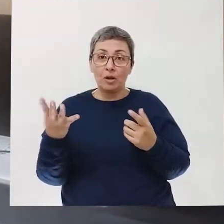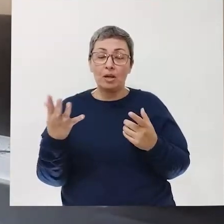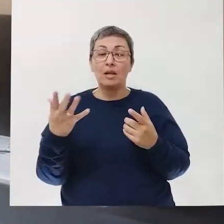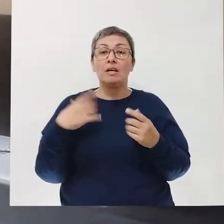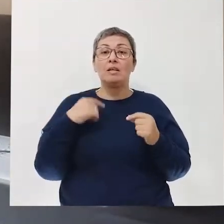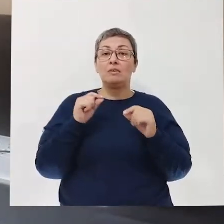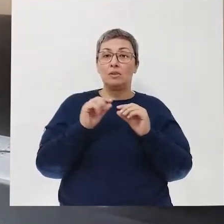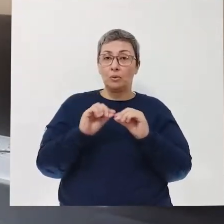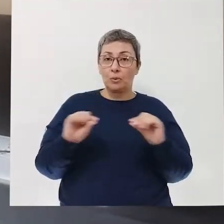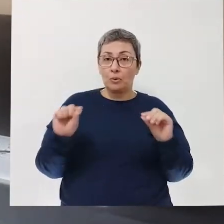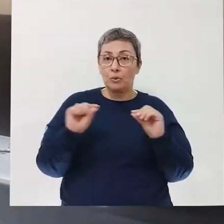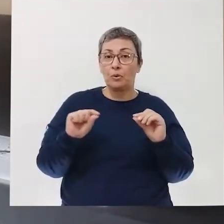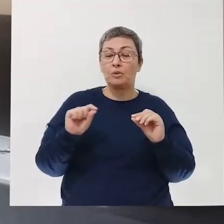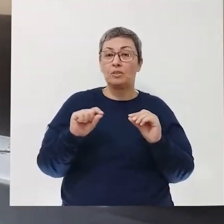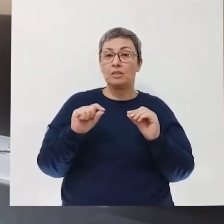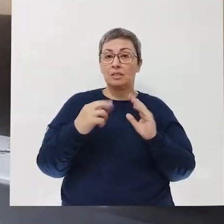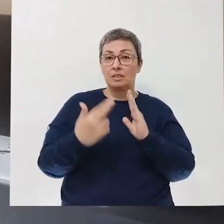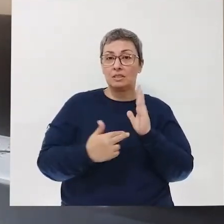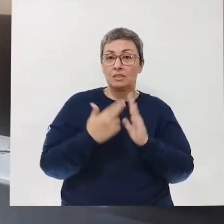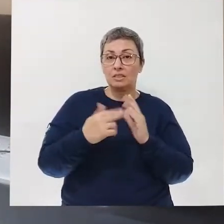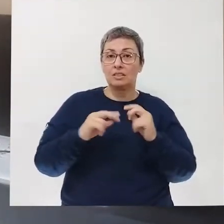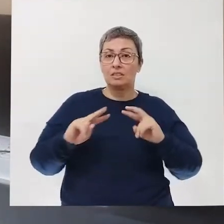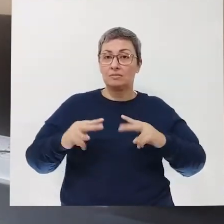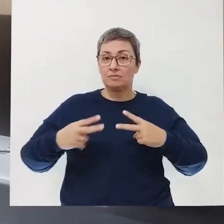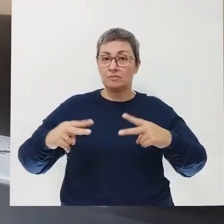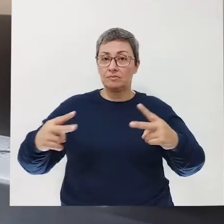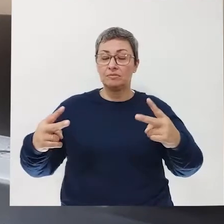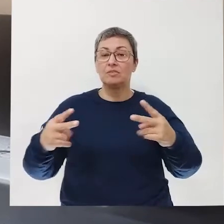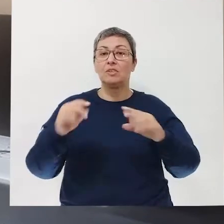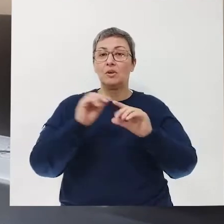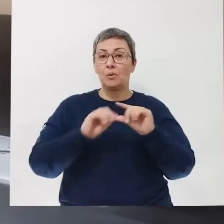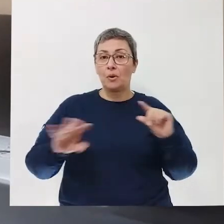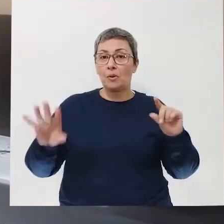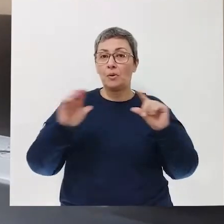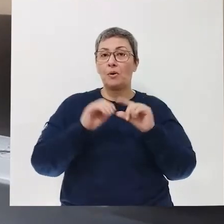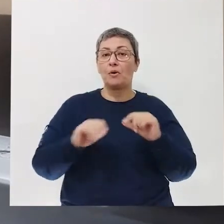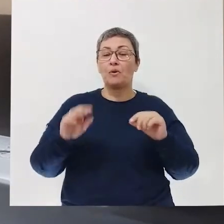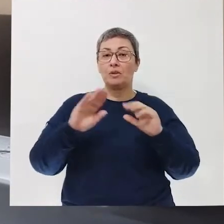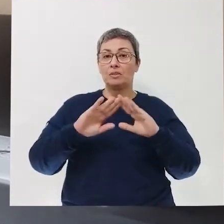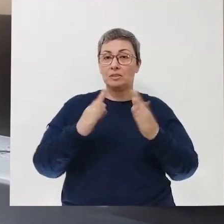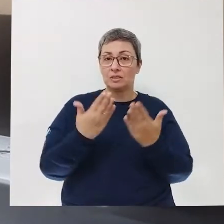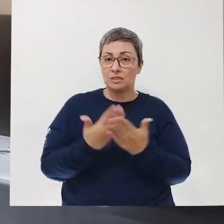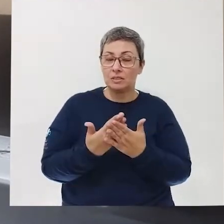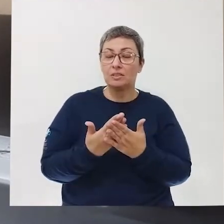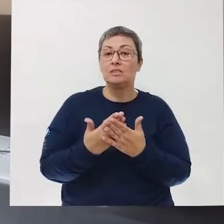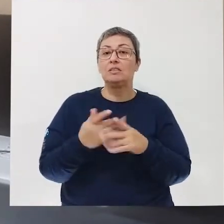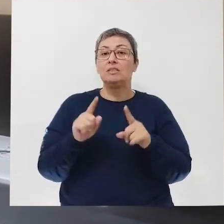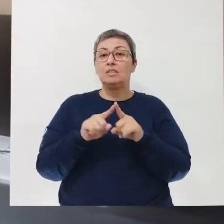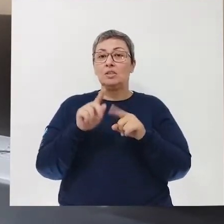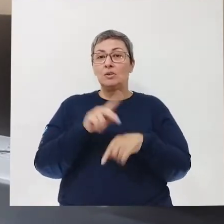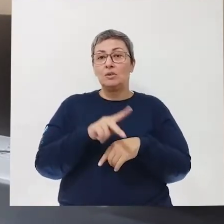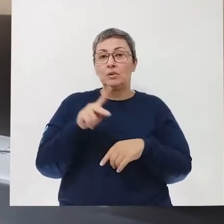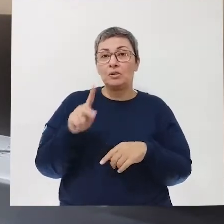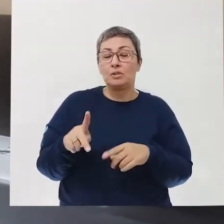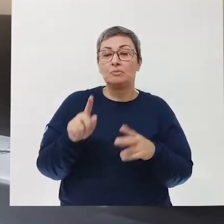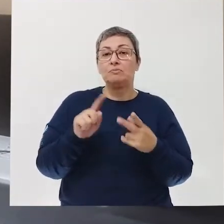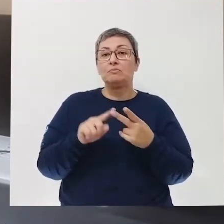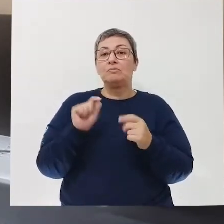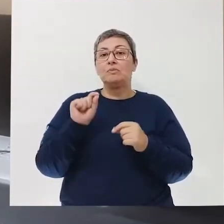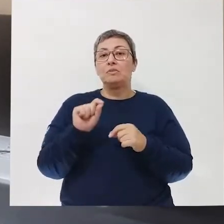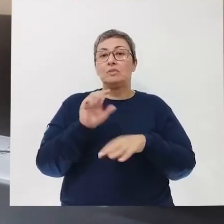Coloca lá faz o desenho compartilha compartilha na escola compartilha com seu professor